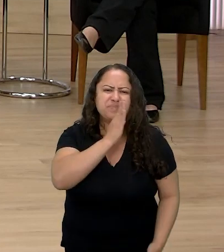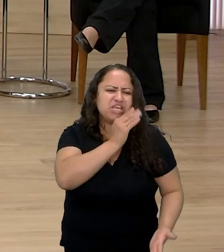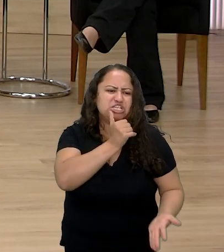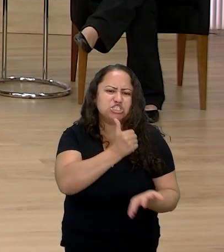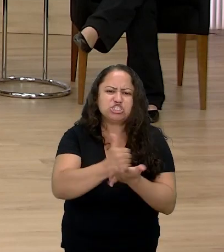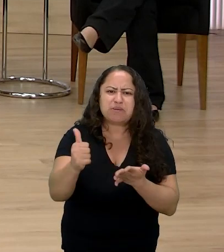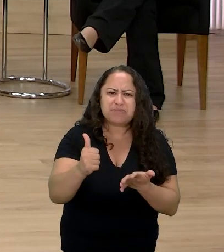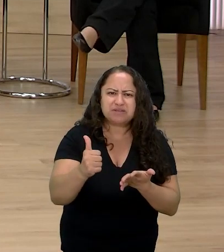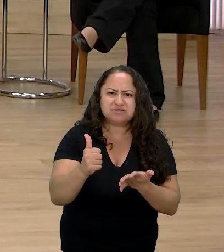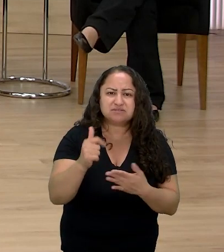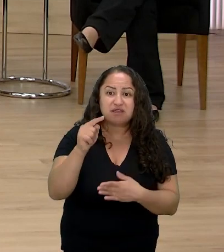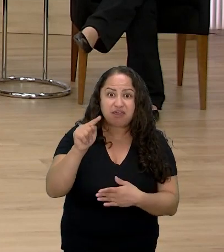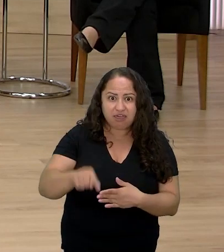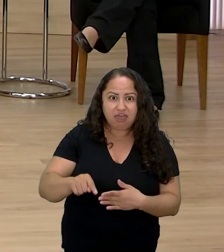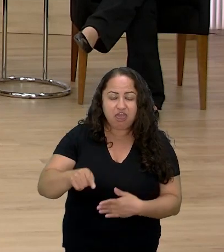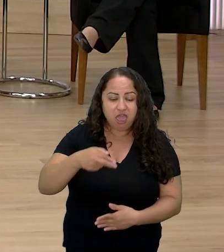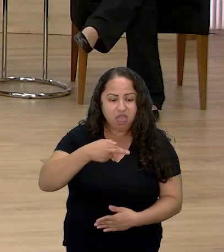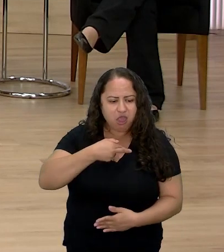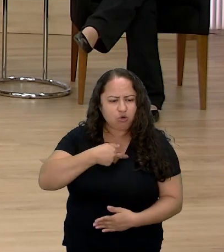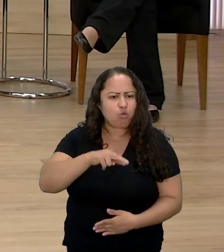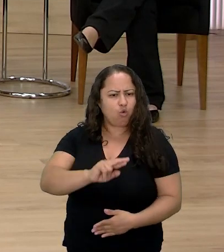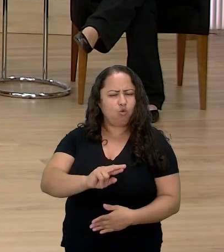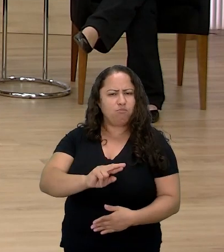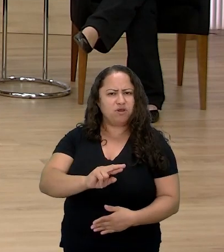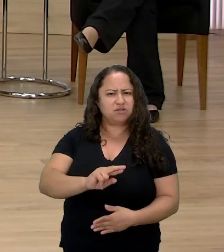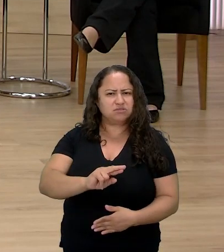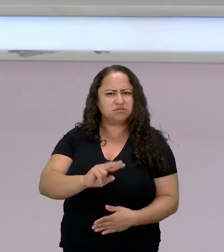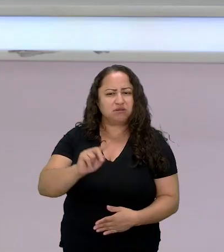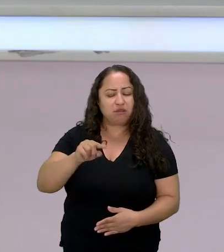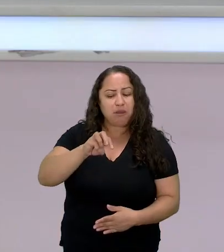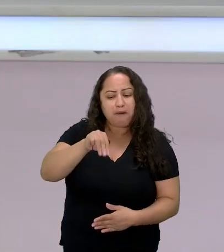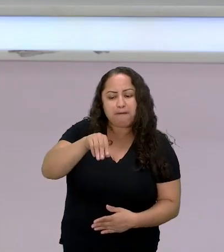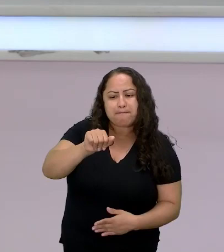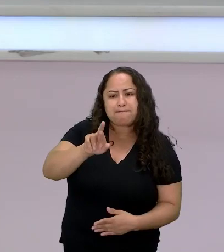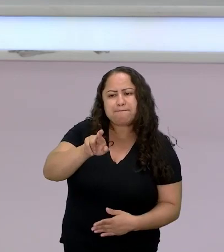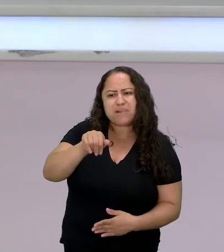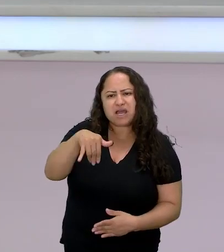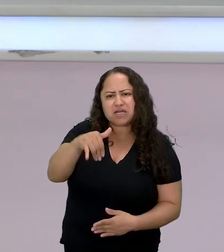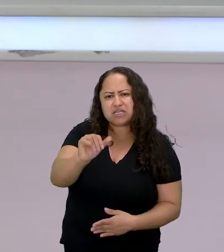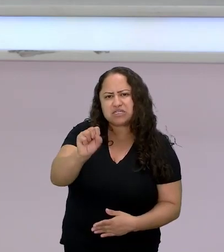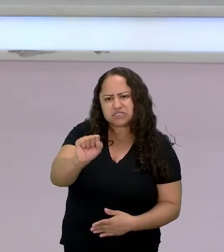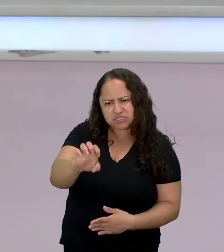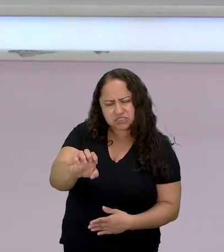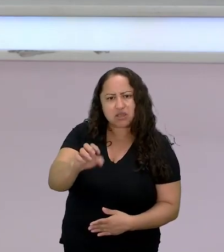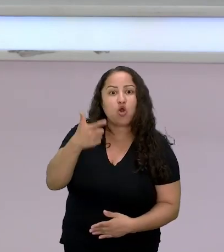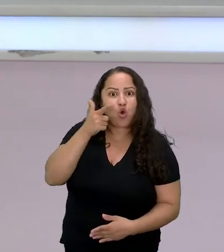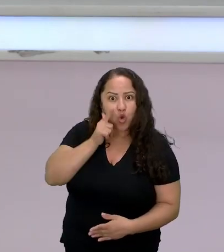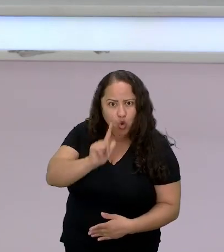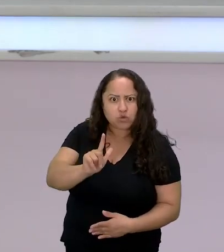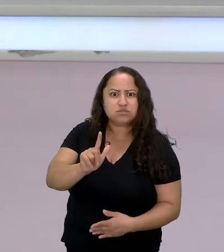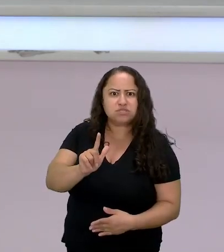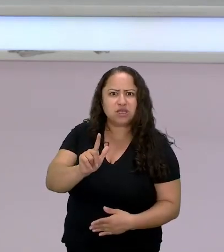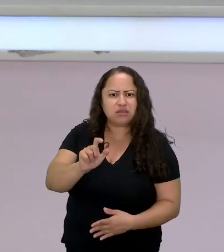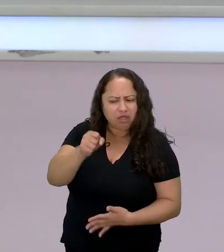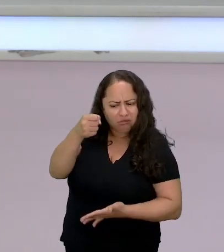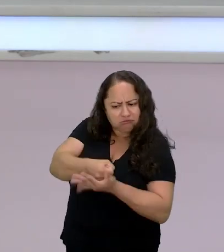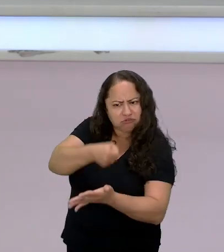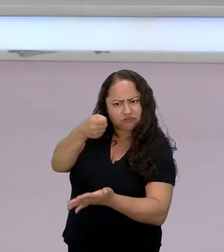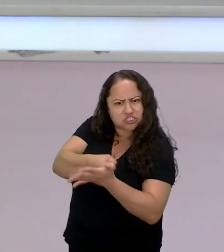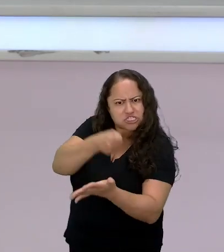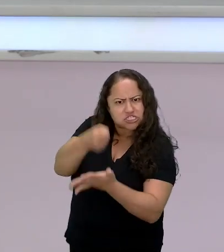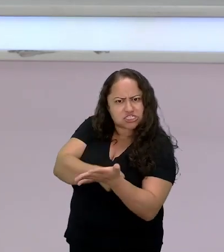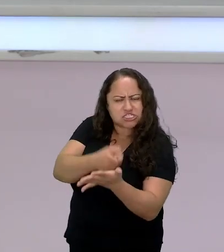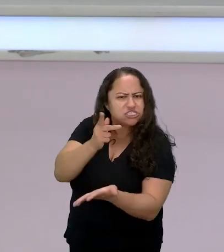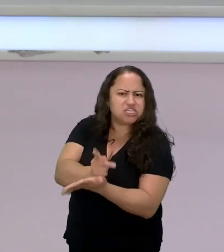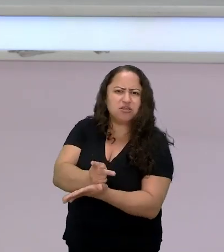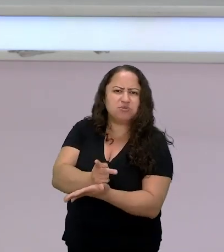romance que a Marise consegue trazer isso ela ela resiste a todo momento